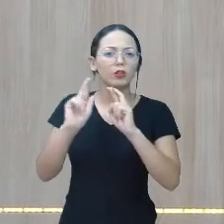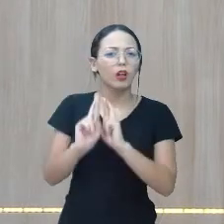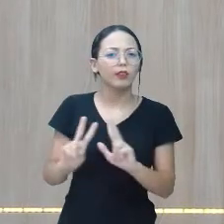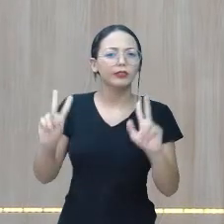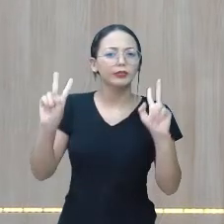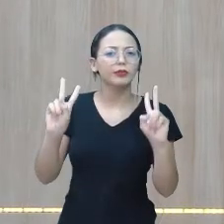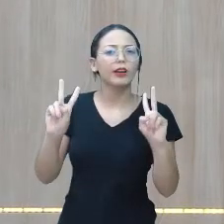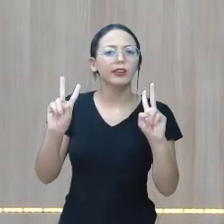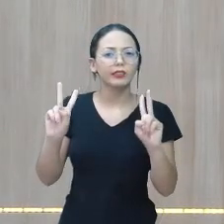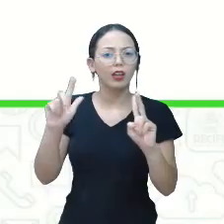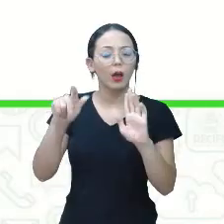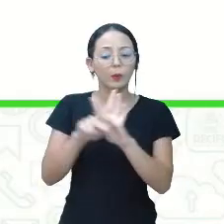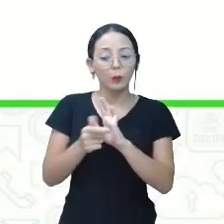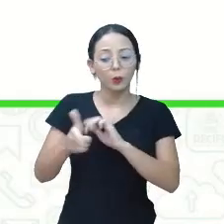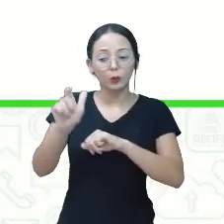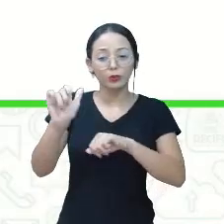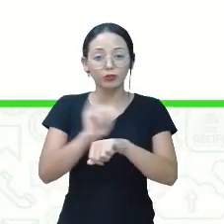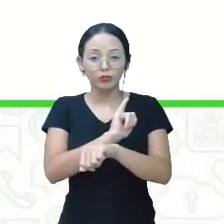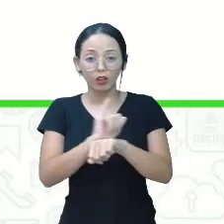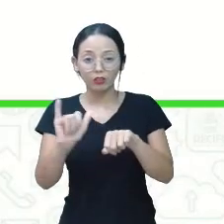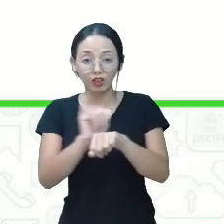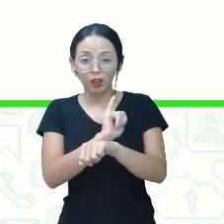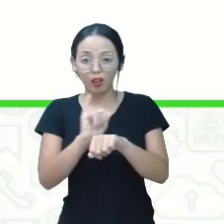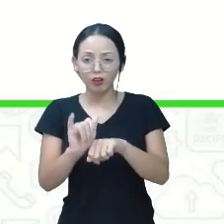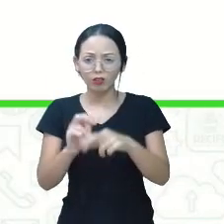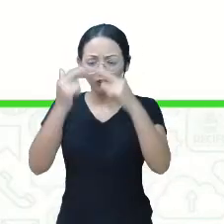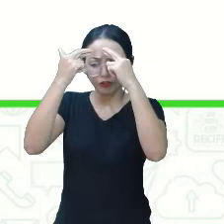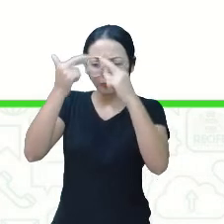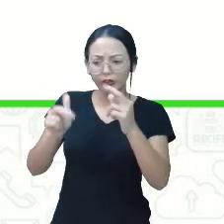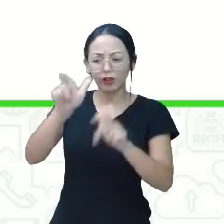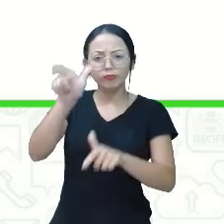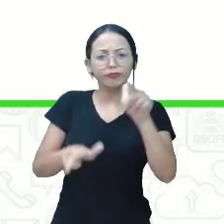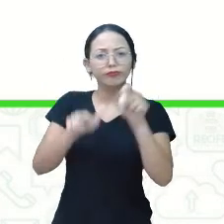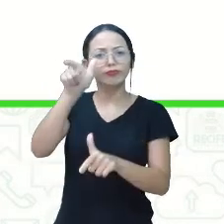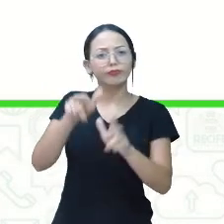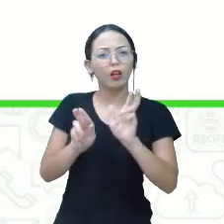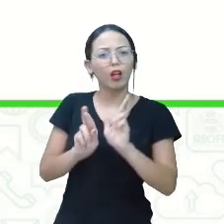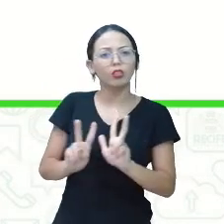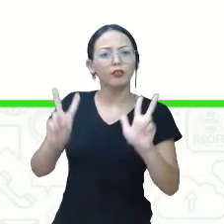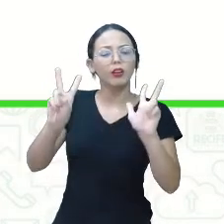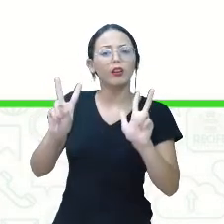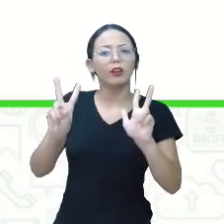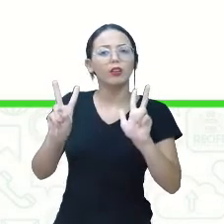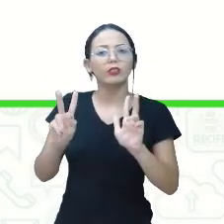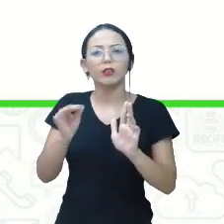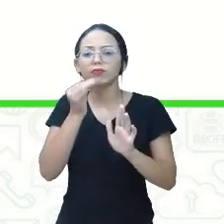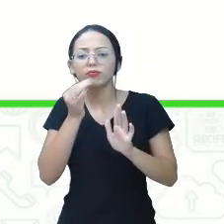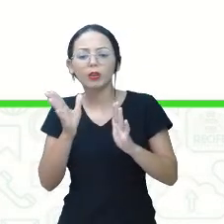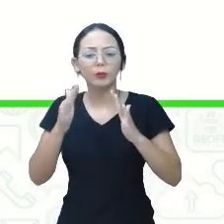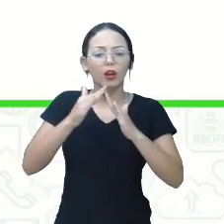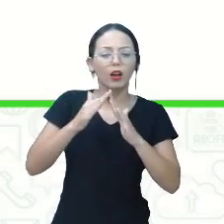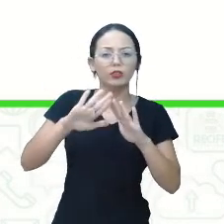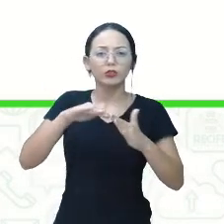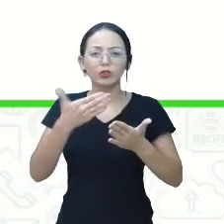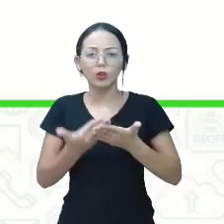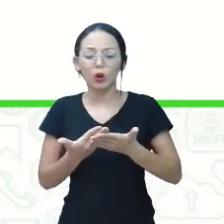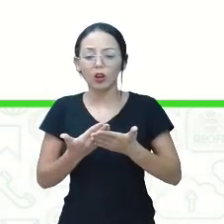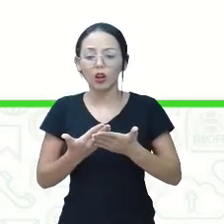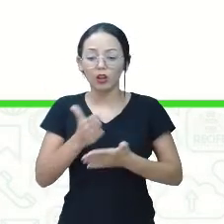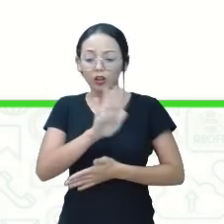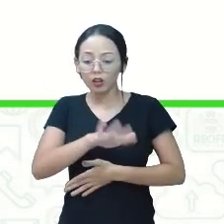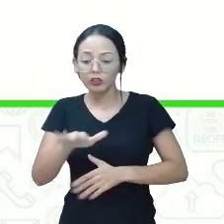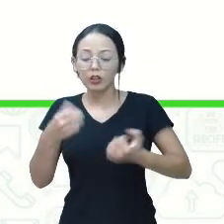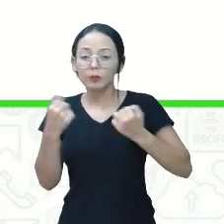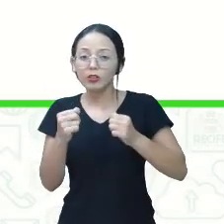diferenças, é outra estratégia, respeitar as diferenças. Em casa e na escola, as crianças precisam